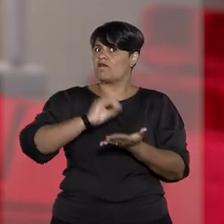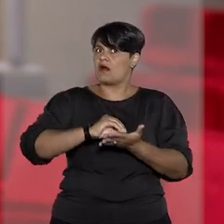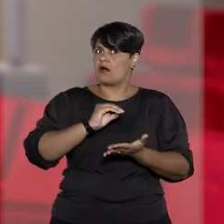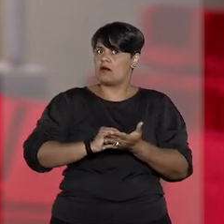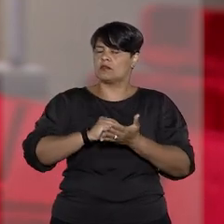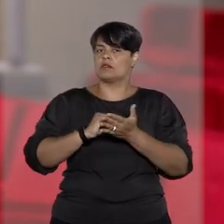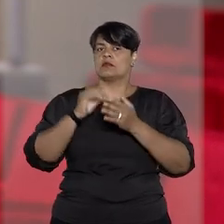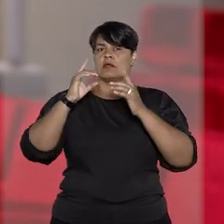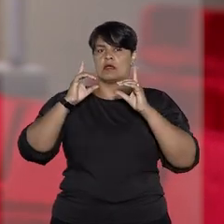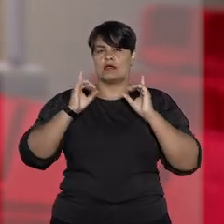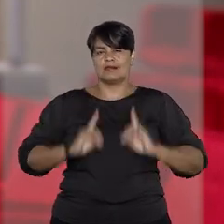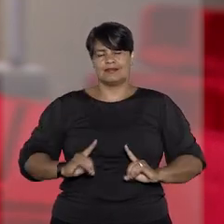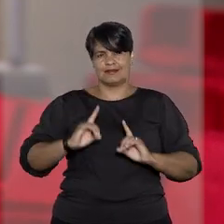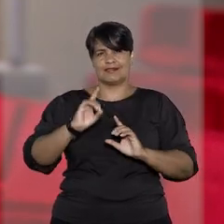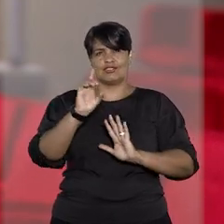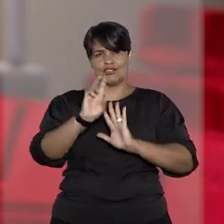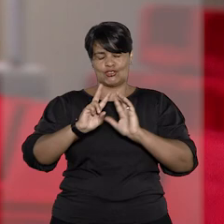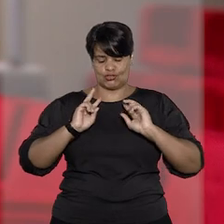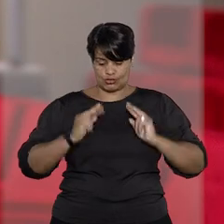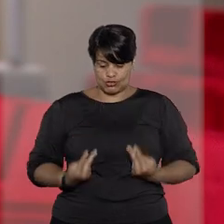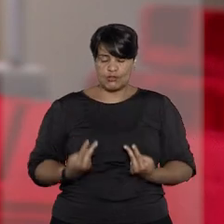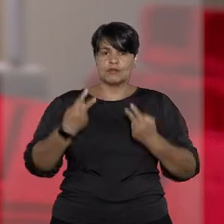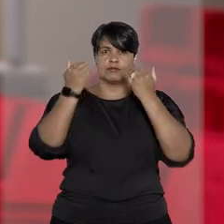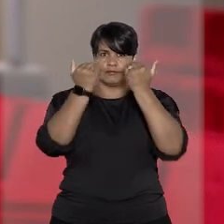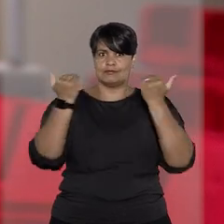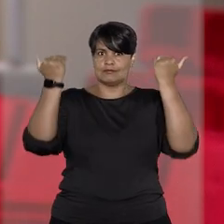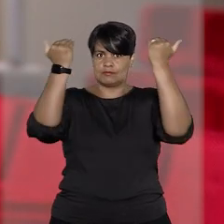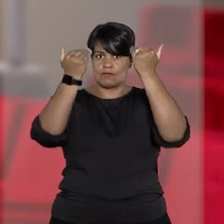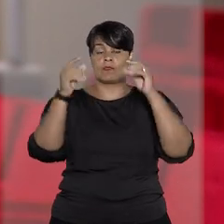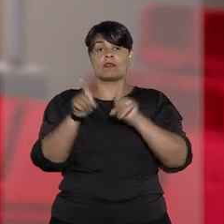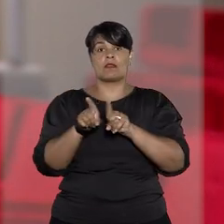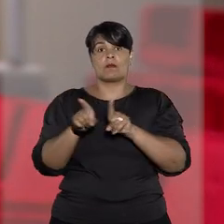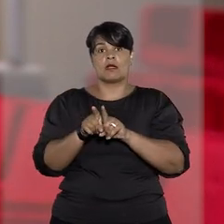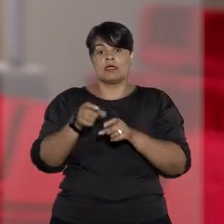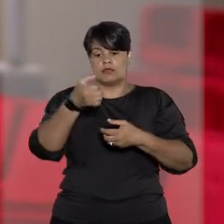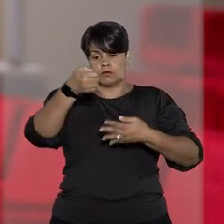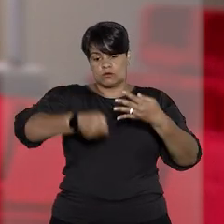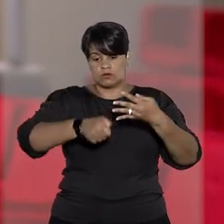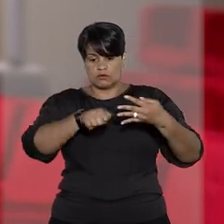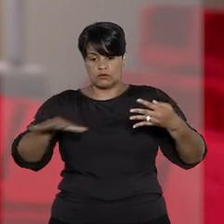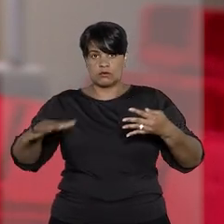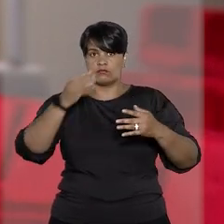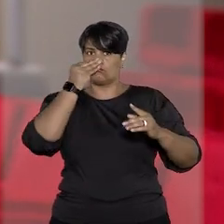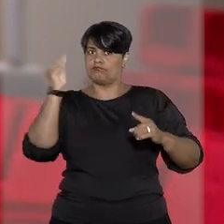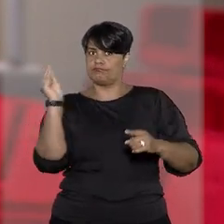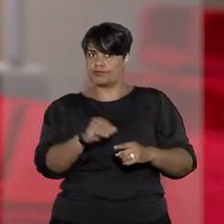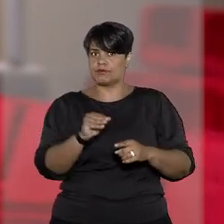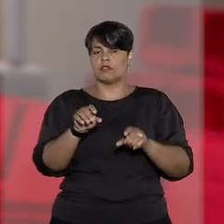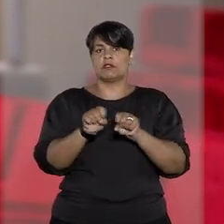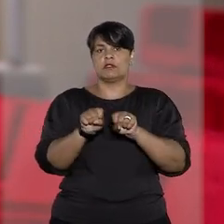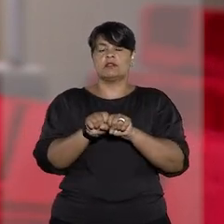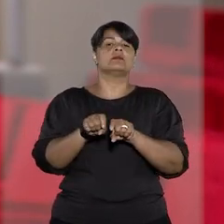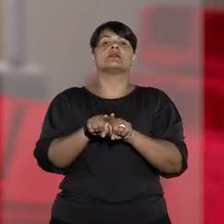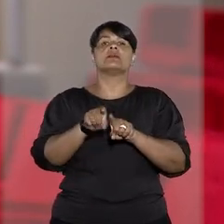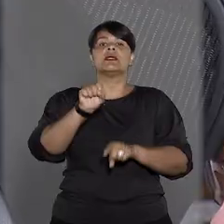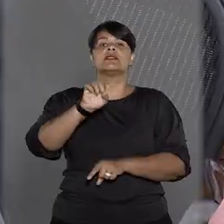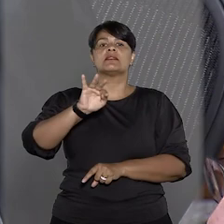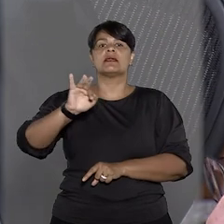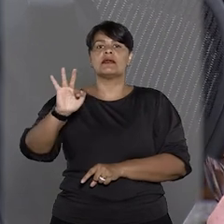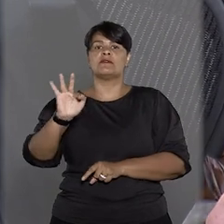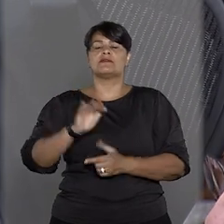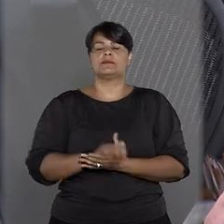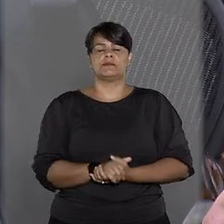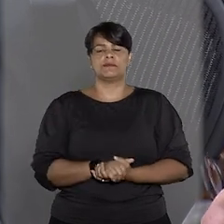Corte Interamericana de Direitos Humanos e que houve violação à jurisprudência do STJ e do Supremo Tribunal Federal.